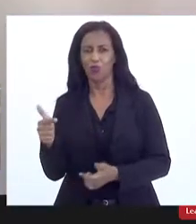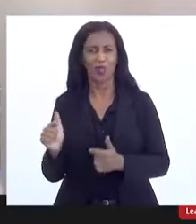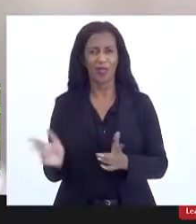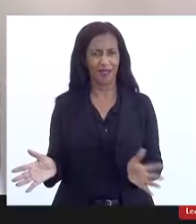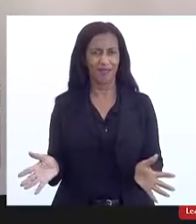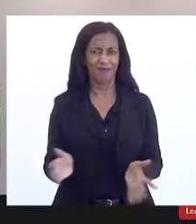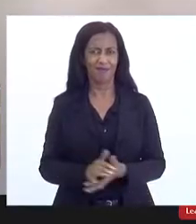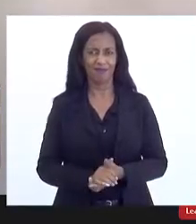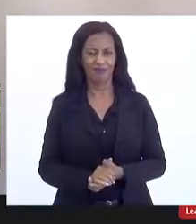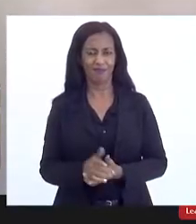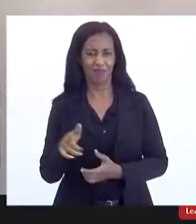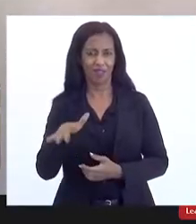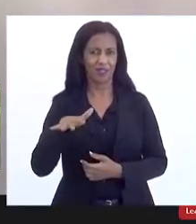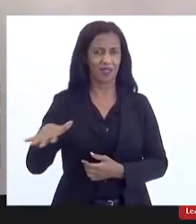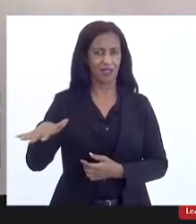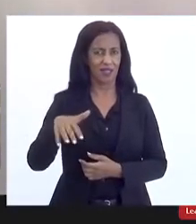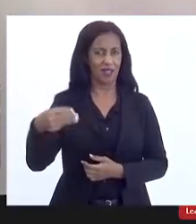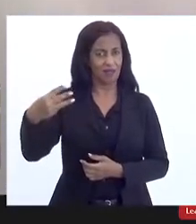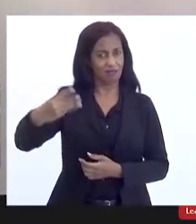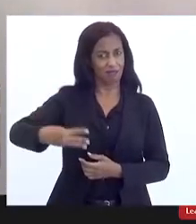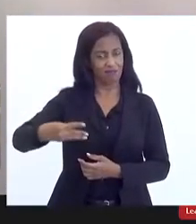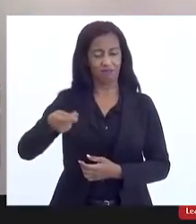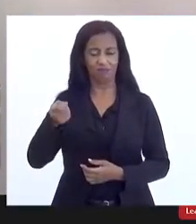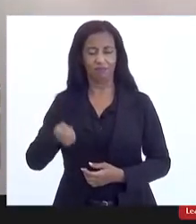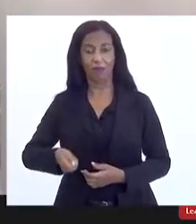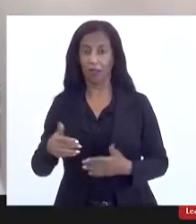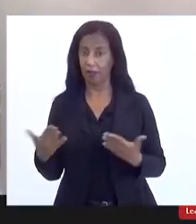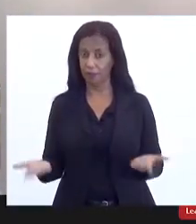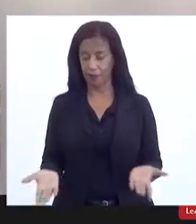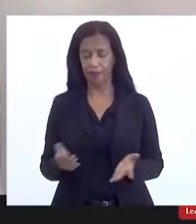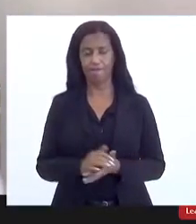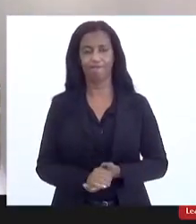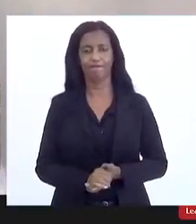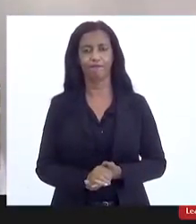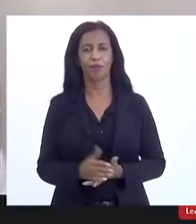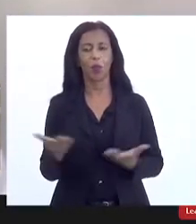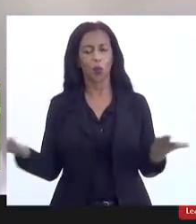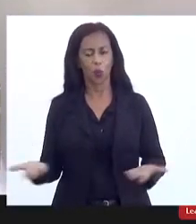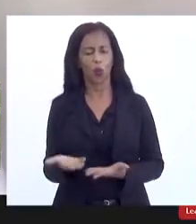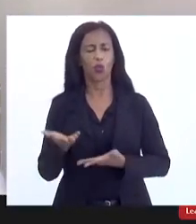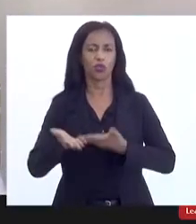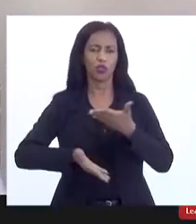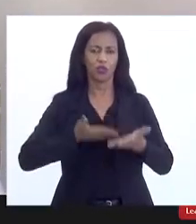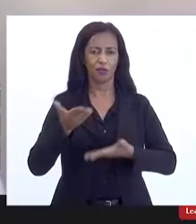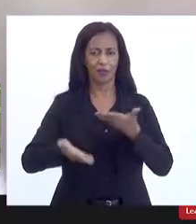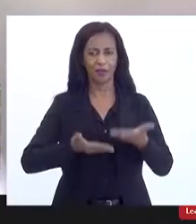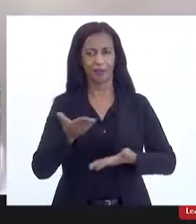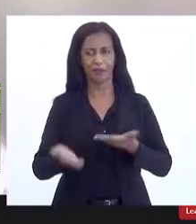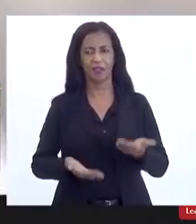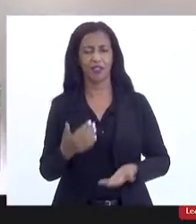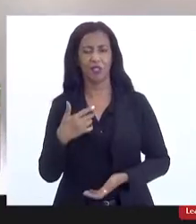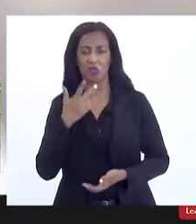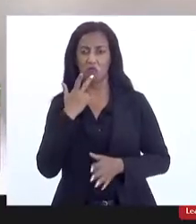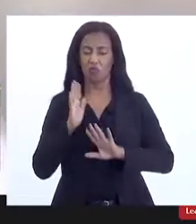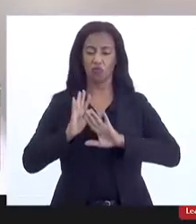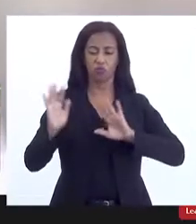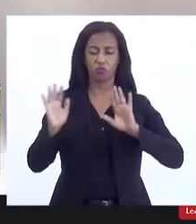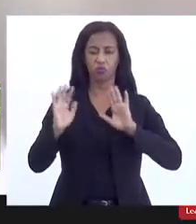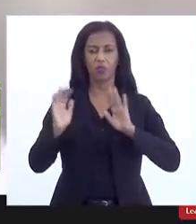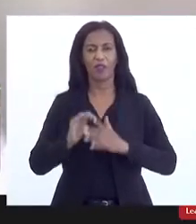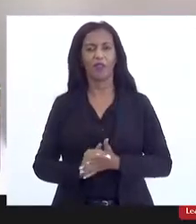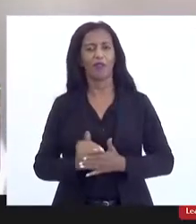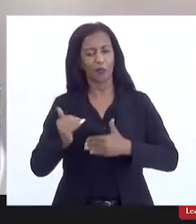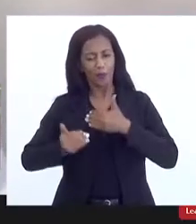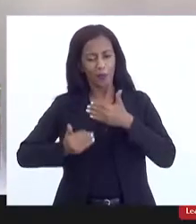essa área 3 no leilão. Enfim, são questões que a gente vai tratar aqui no Bojo da Audiência, não vou antecipar todas, como